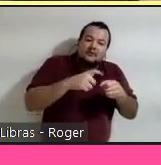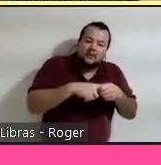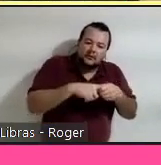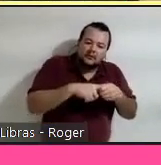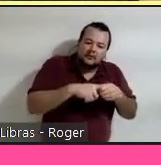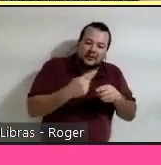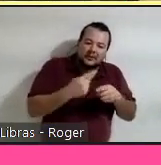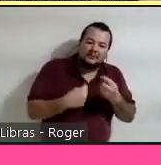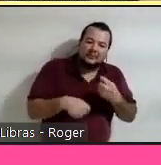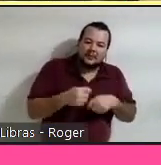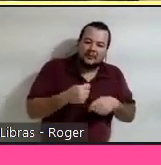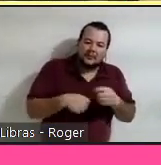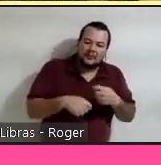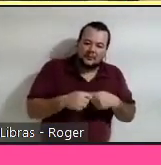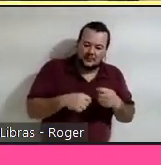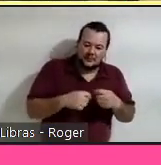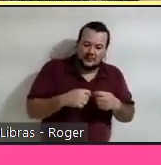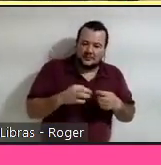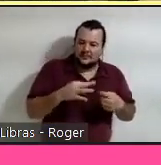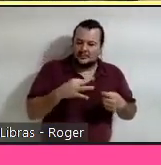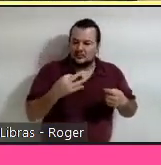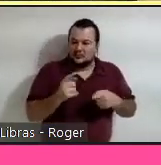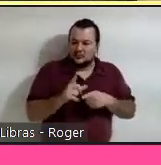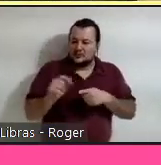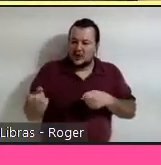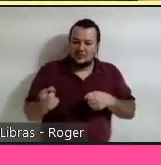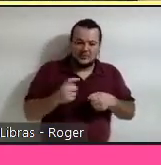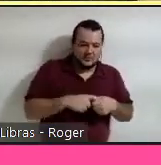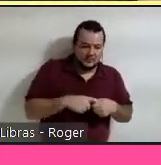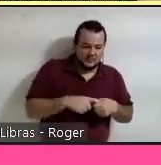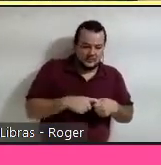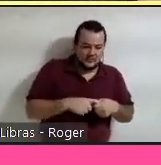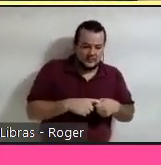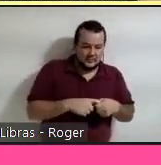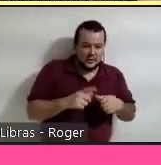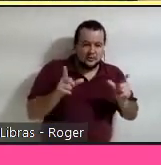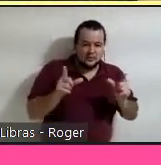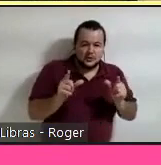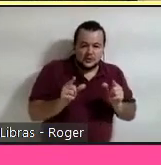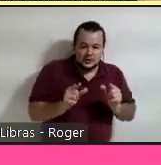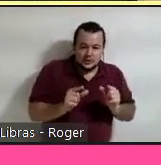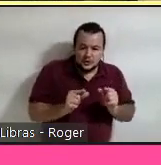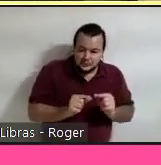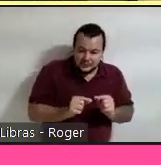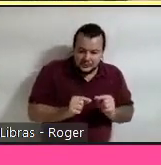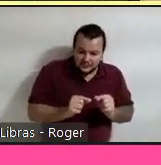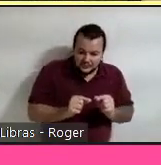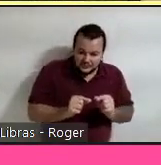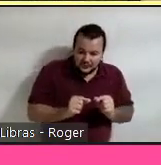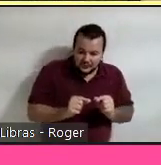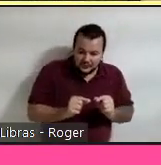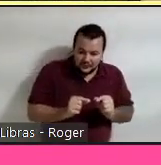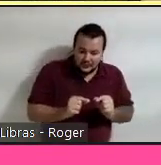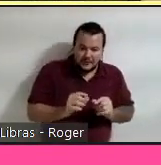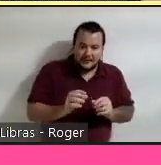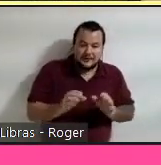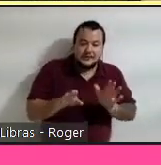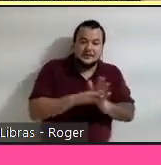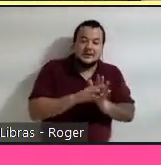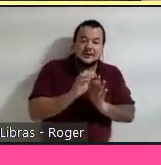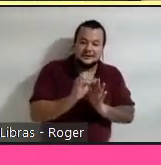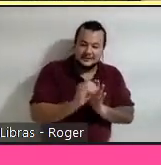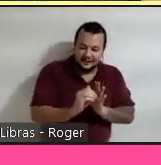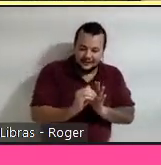entrou e o objetivo é minimizar aquela setinha do aterro ali daquela tenda para zero, chega a zero de fato, quando tiver completamente